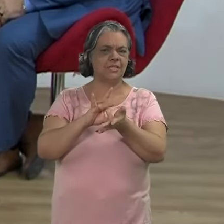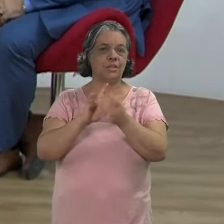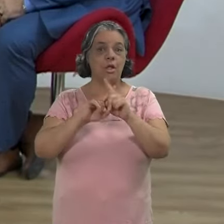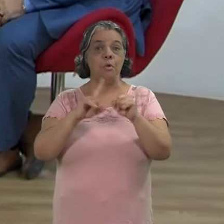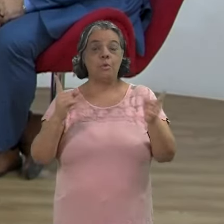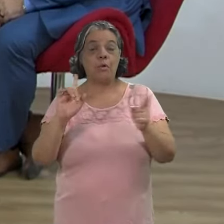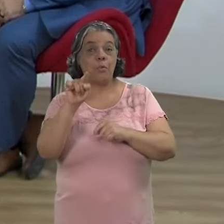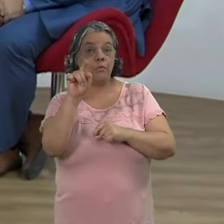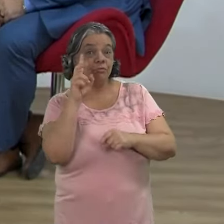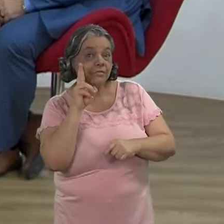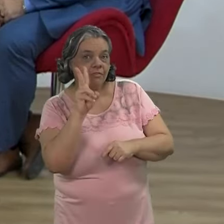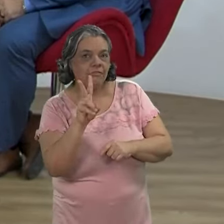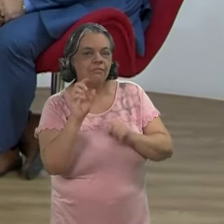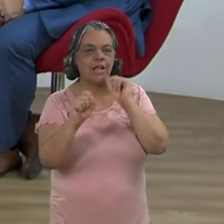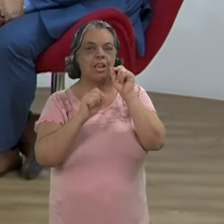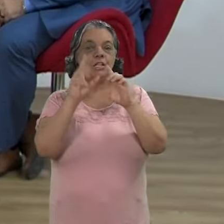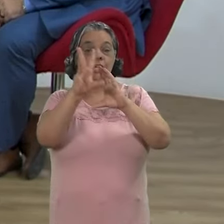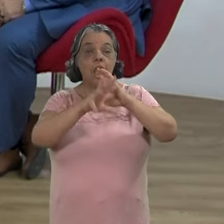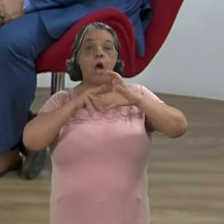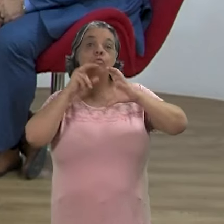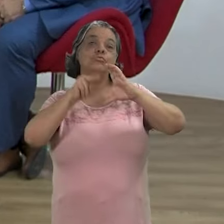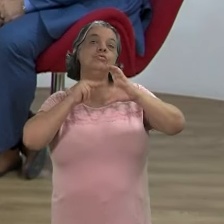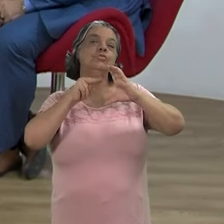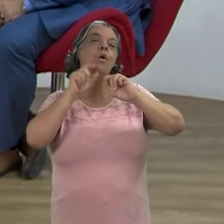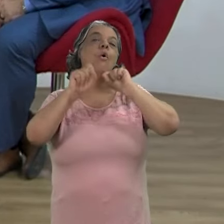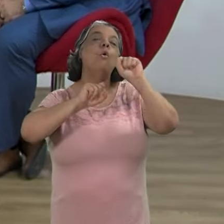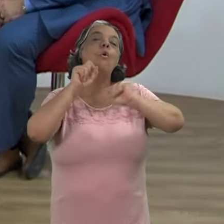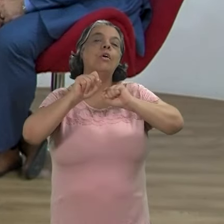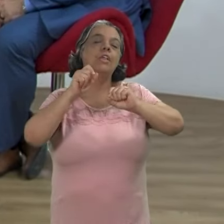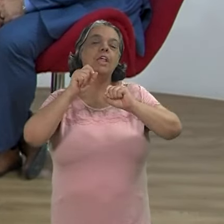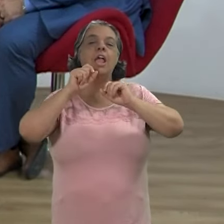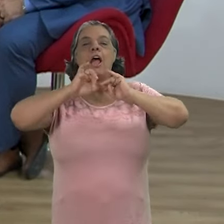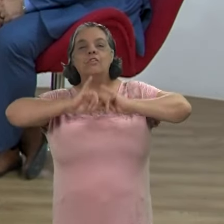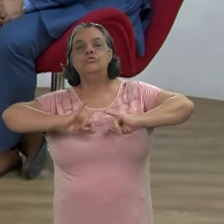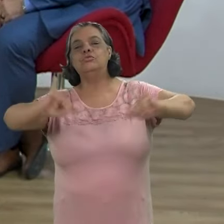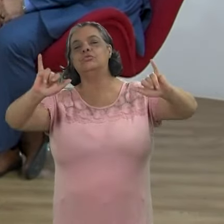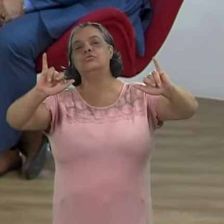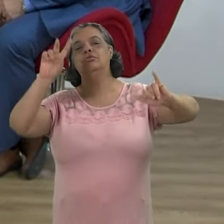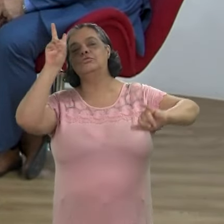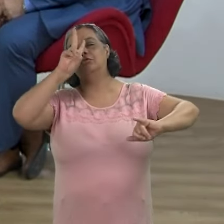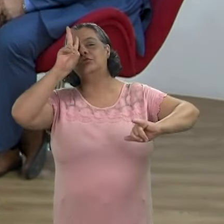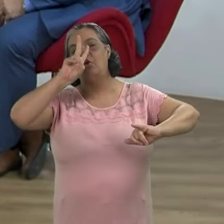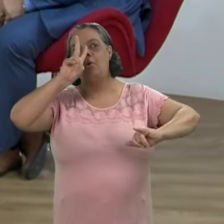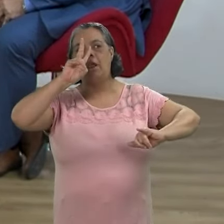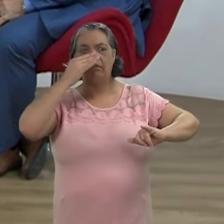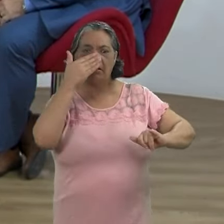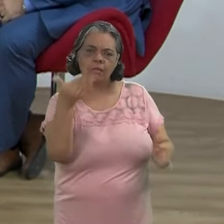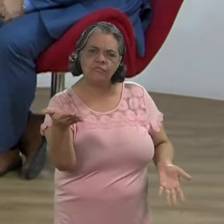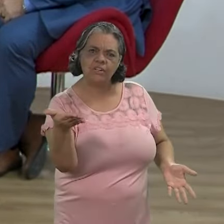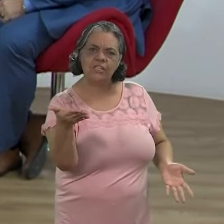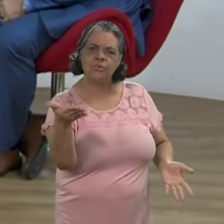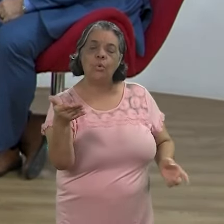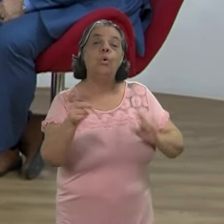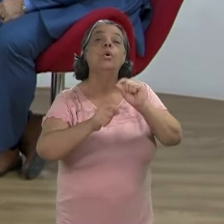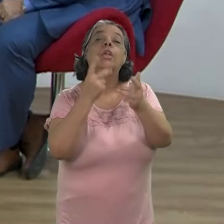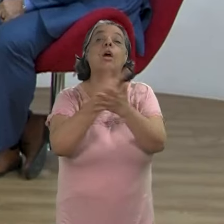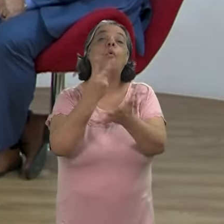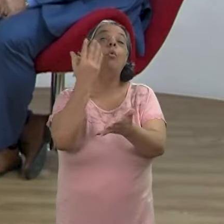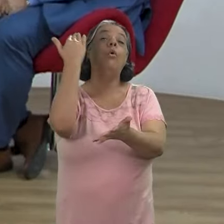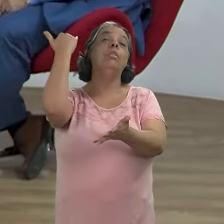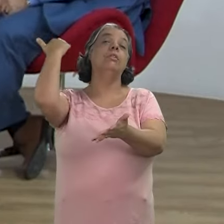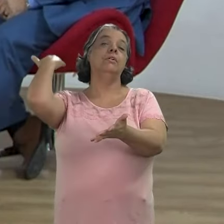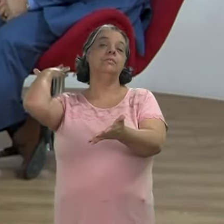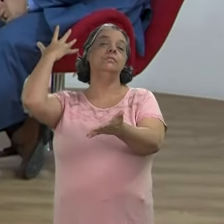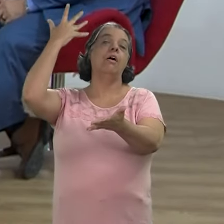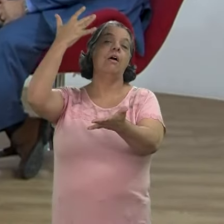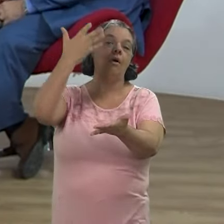porque quando a gente fala de audiovisual o que conta a história não é só o que está na frente das lentes muitas vezes é o como aquilo